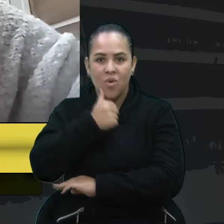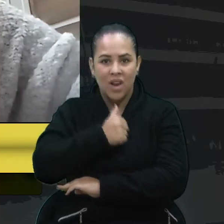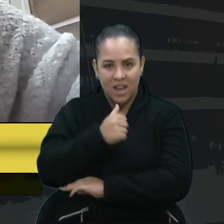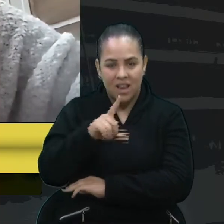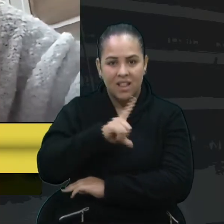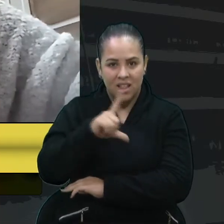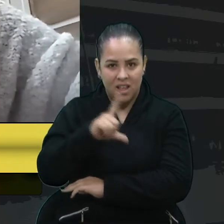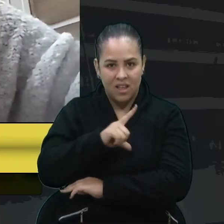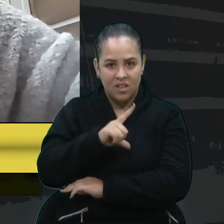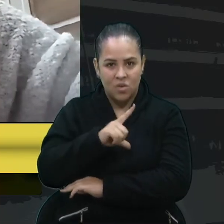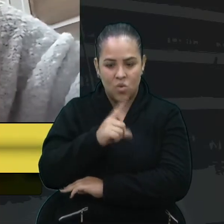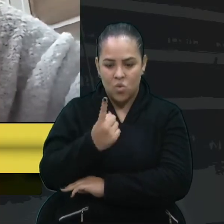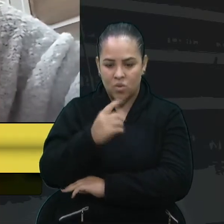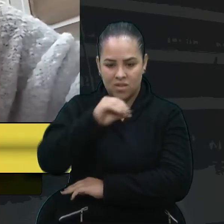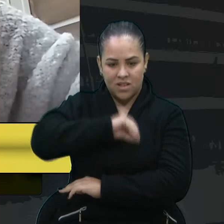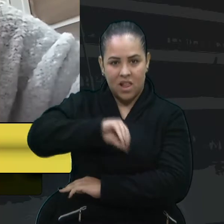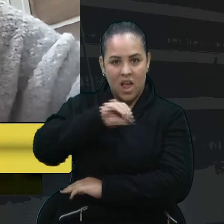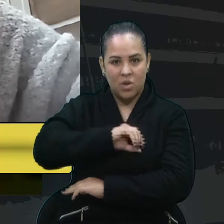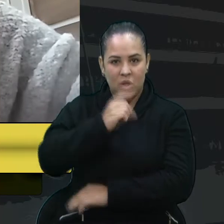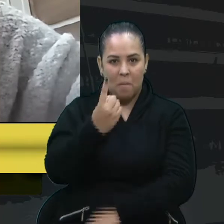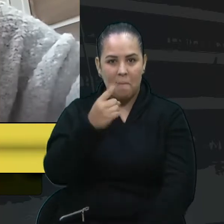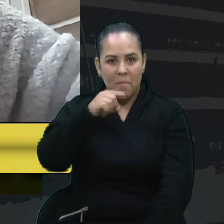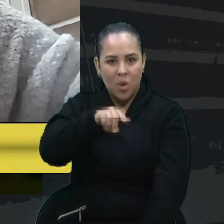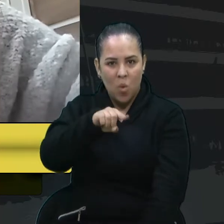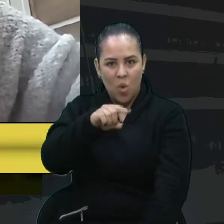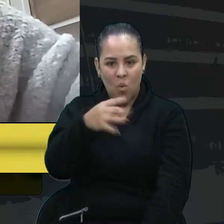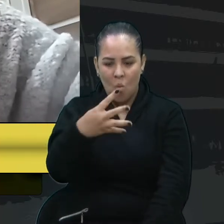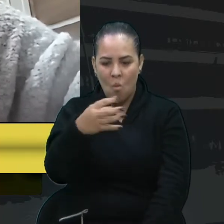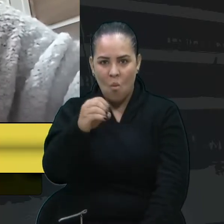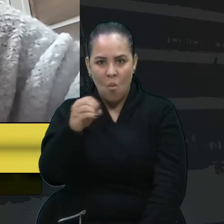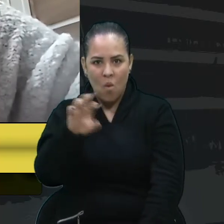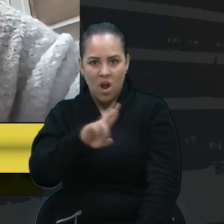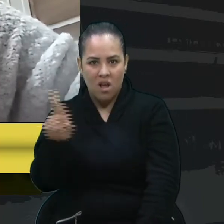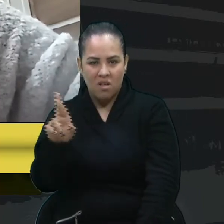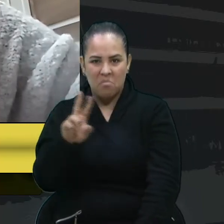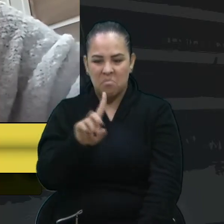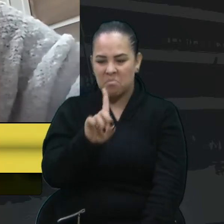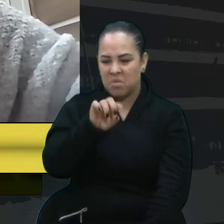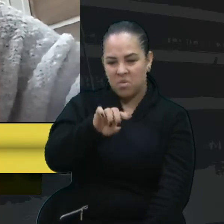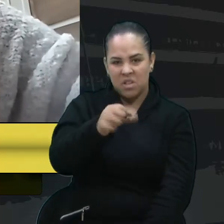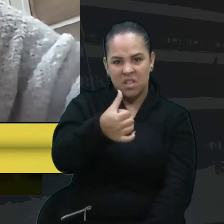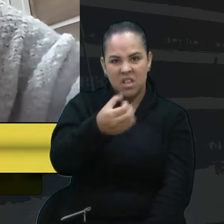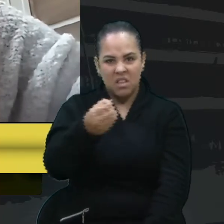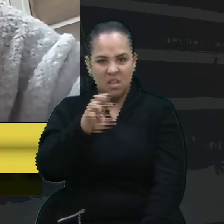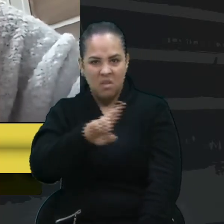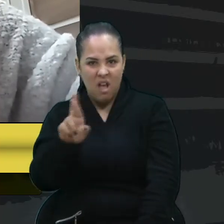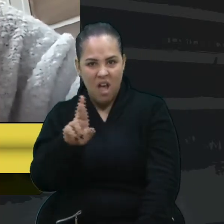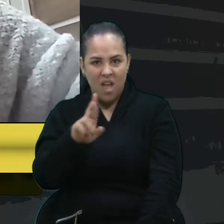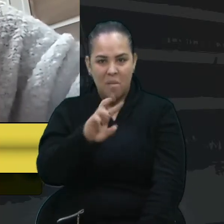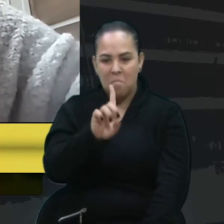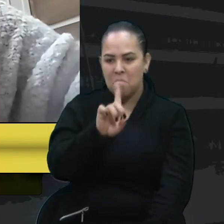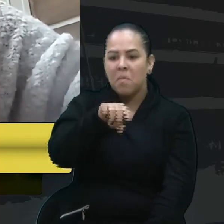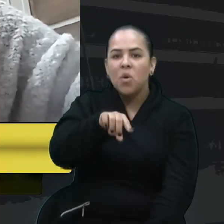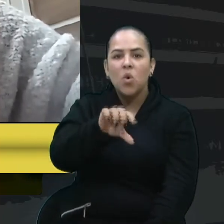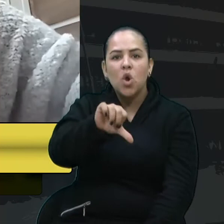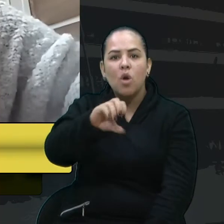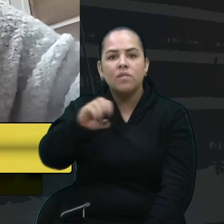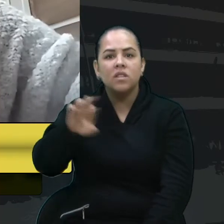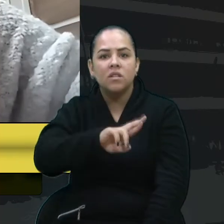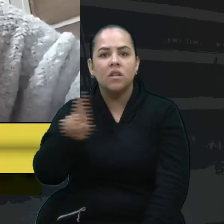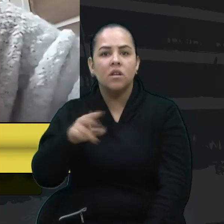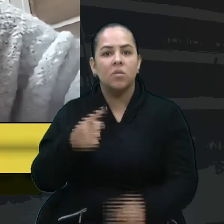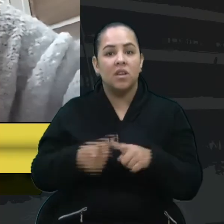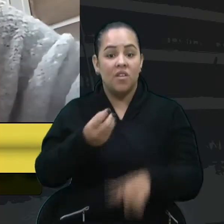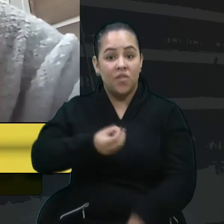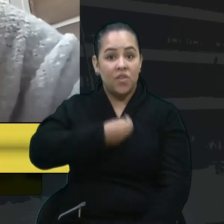um salário de R$ 1.400,$ 1.600, R 1.900. Quando ele estava vivo, ele